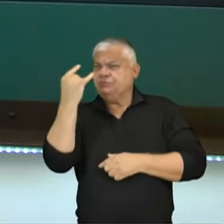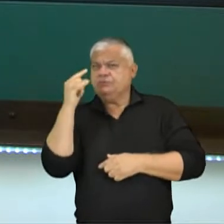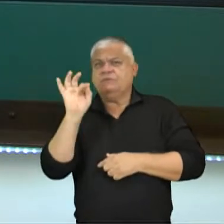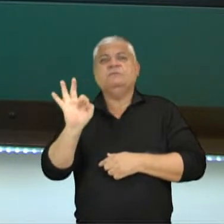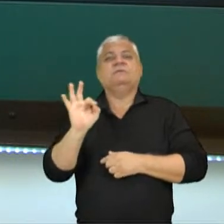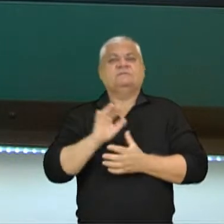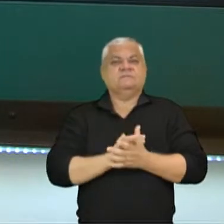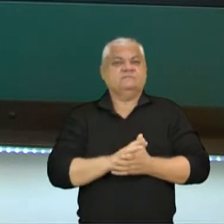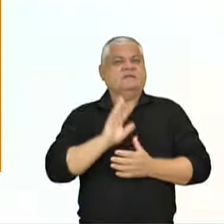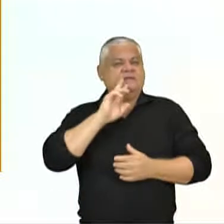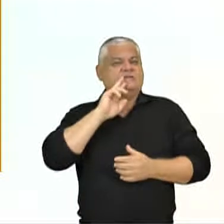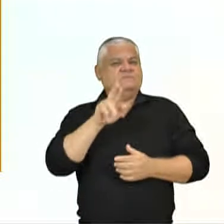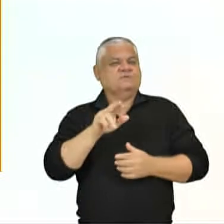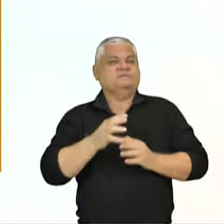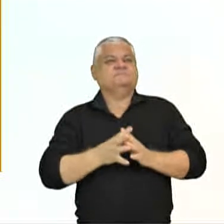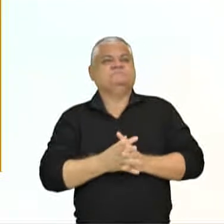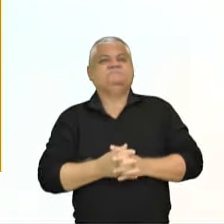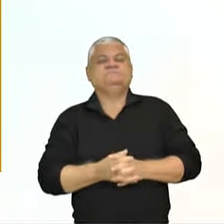a gente vai responder.